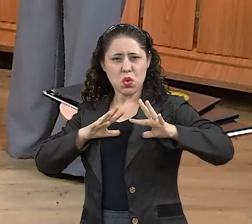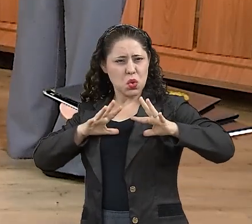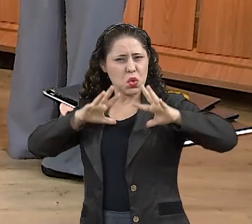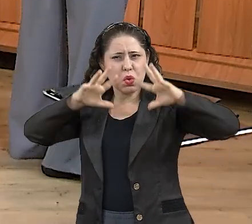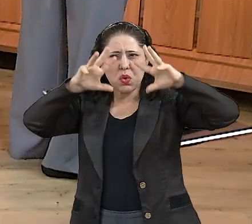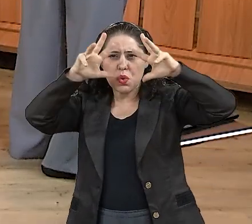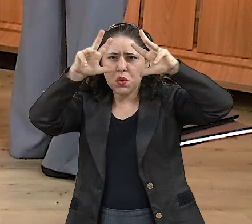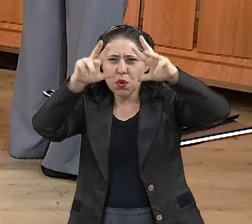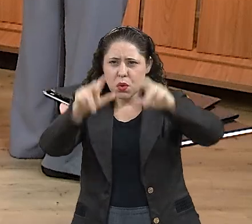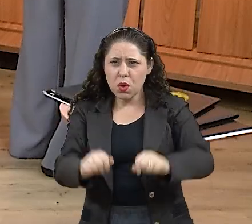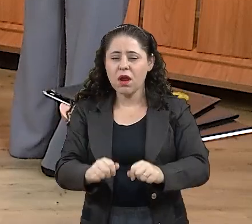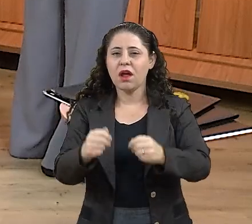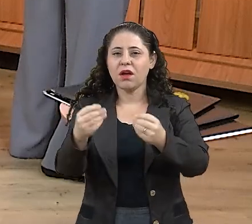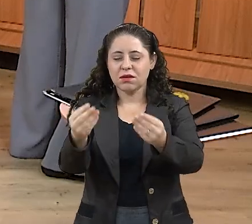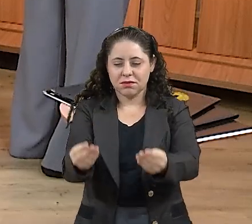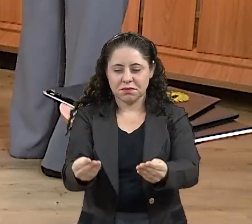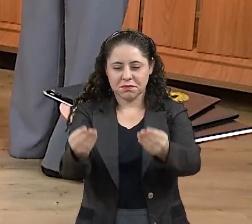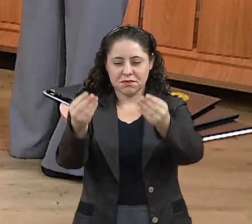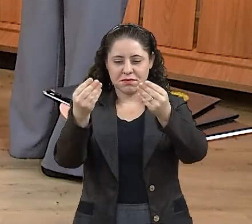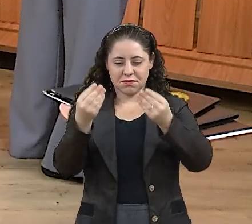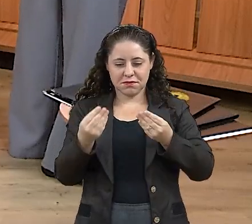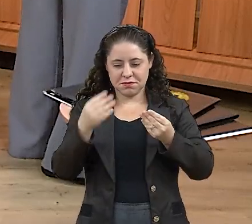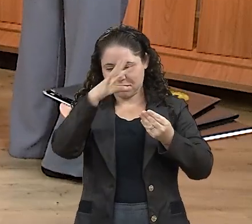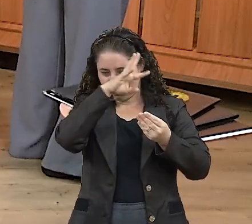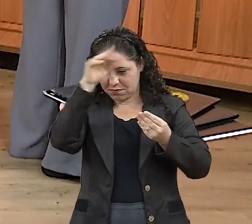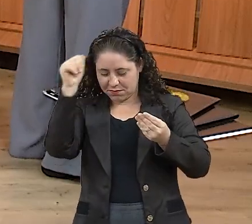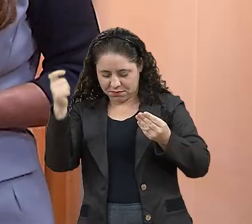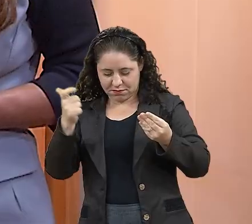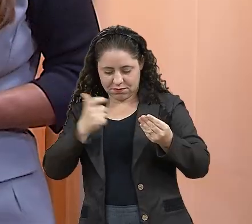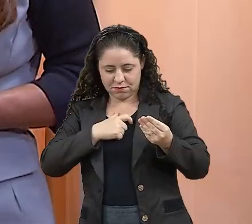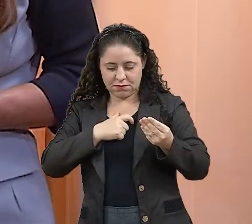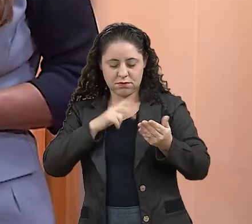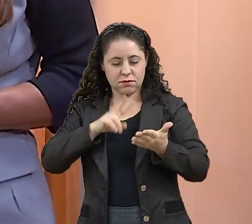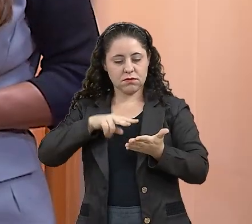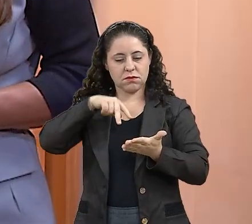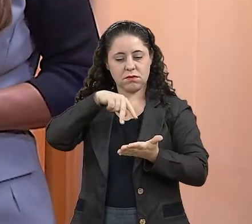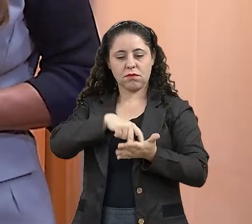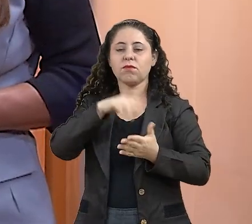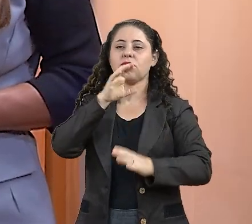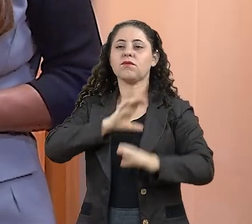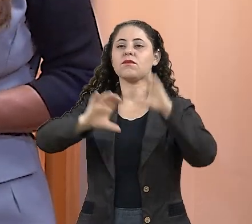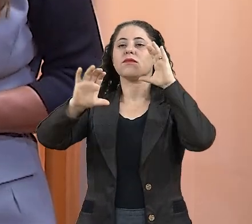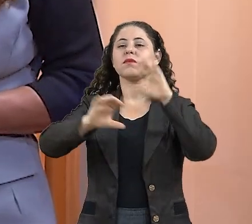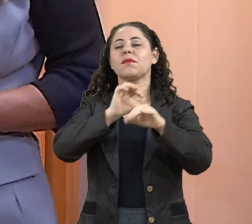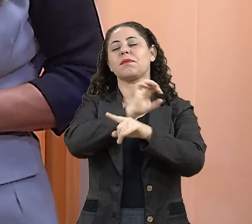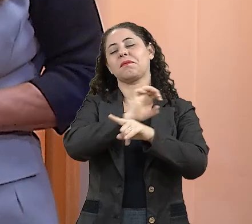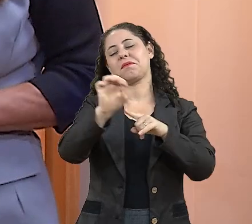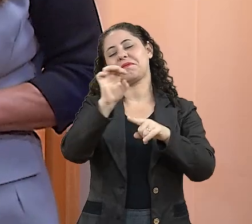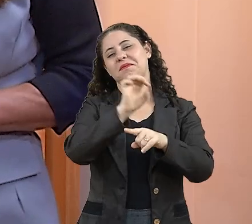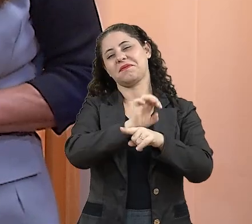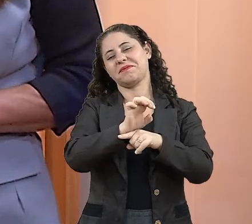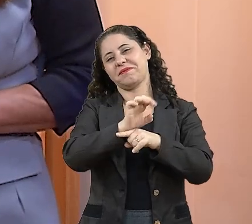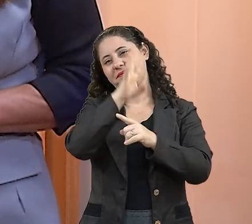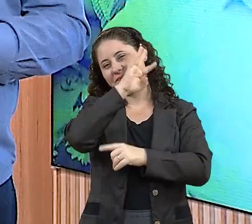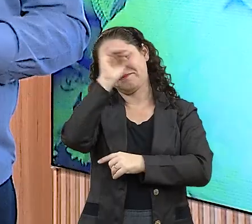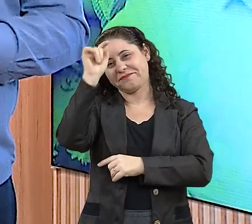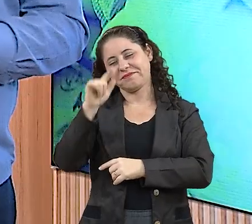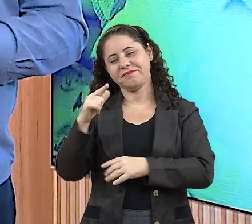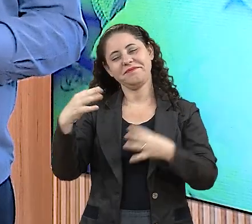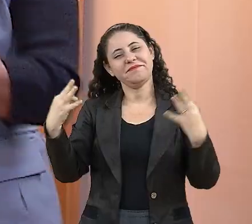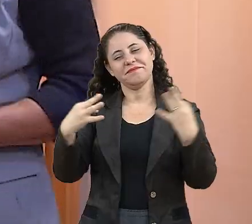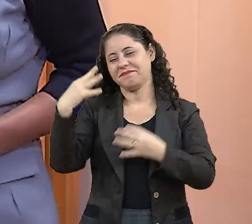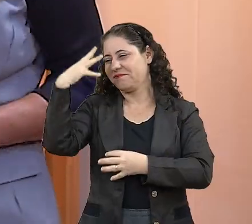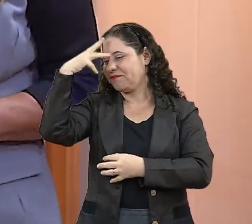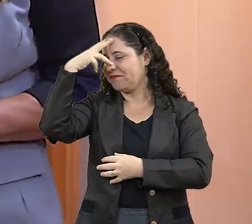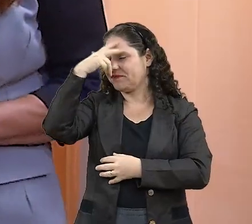todos terminam de receber os títulos e as comendas e, em pé, canta o hino do Estado de Mato Grosso do Sul. Uma